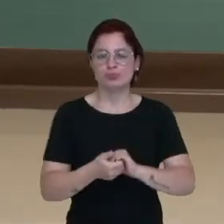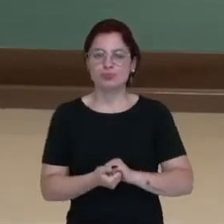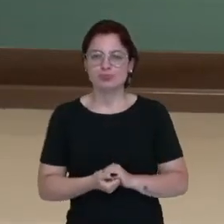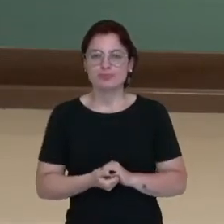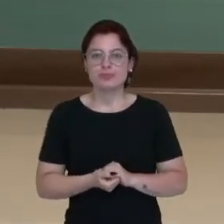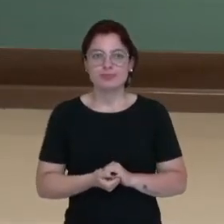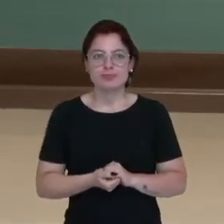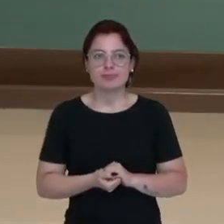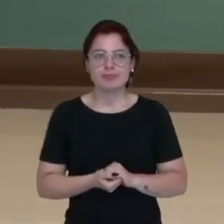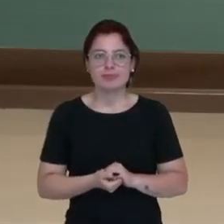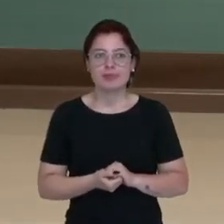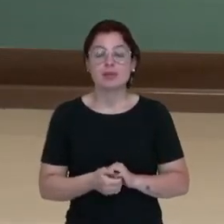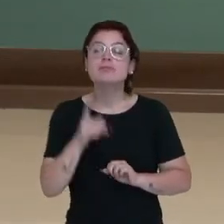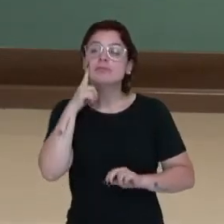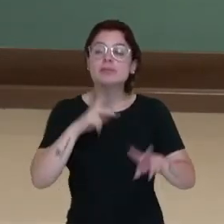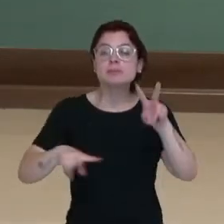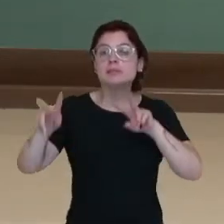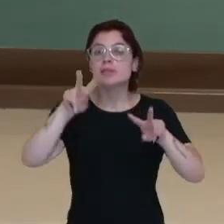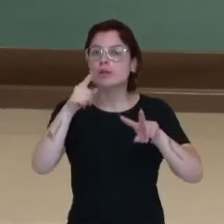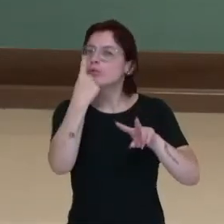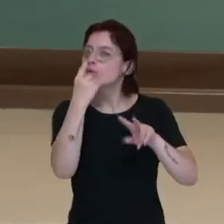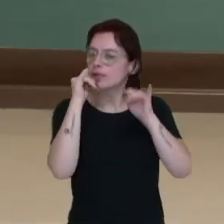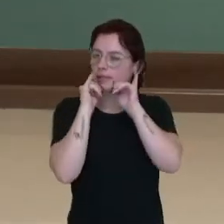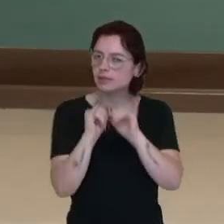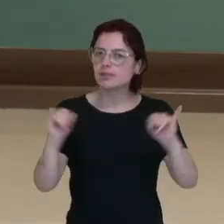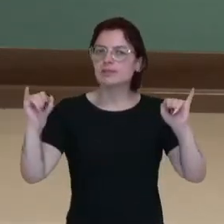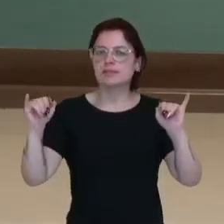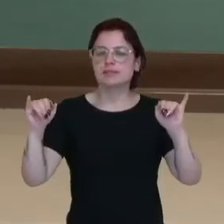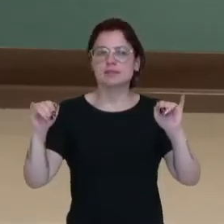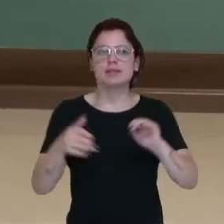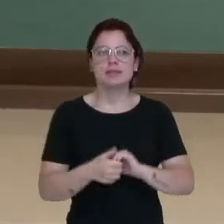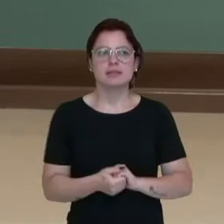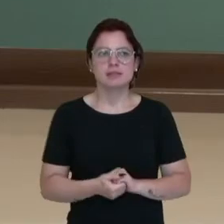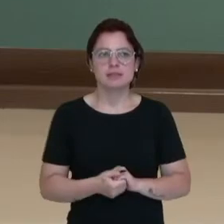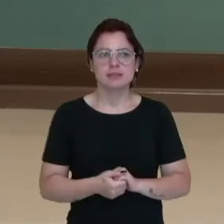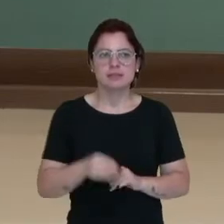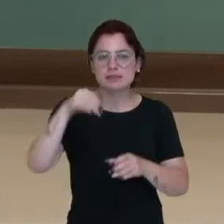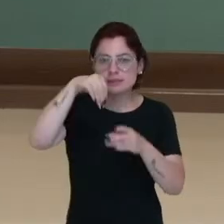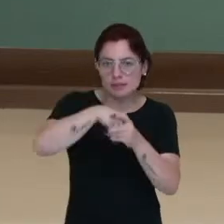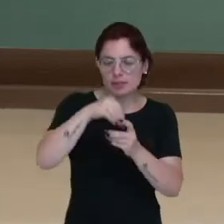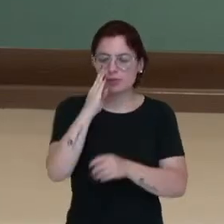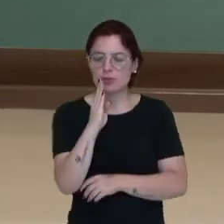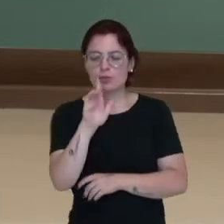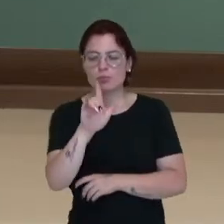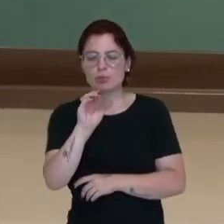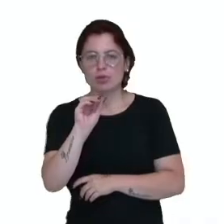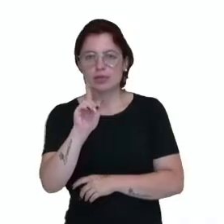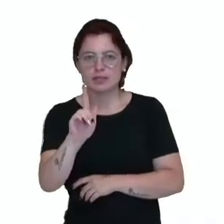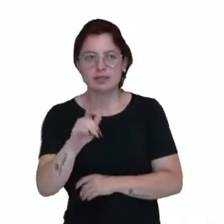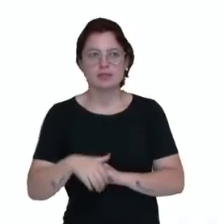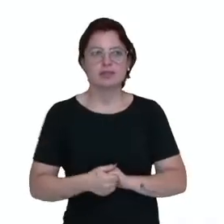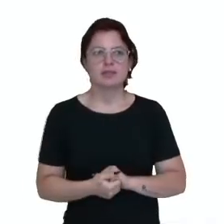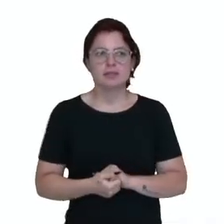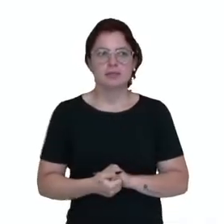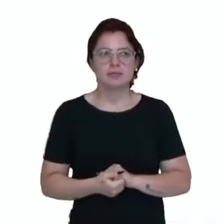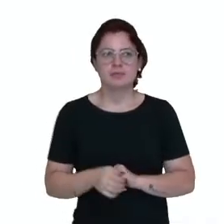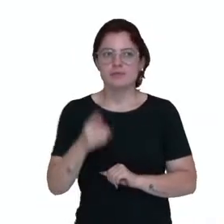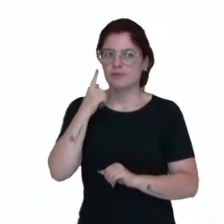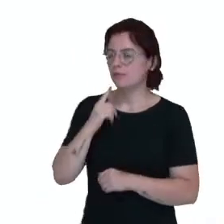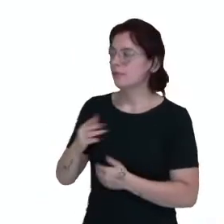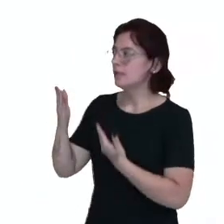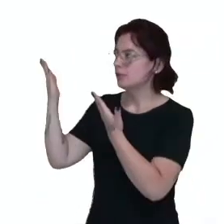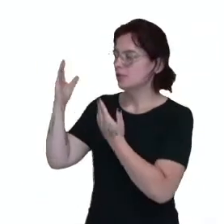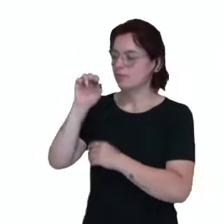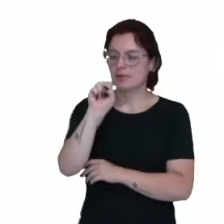Vamos analisar uma notícia postada, então, no blog, né, tá aqui, SEC Fortalece Educação